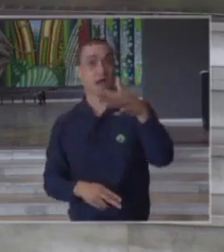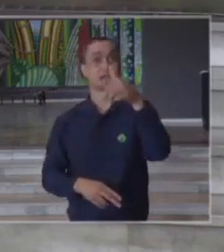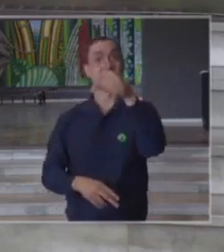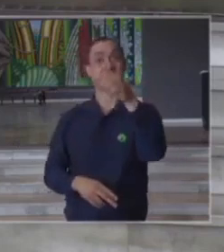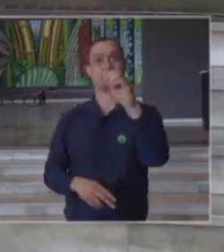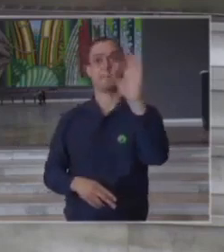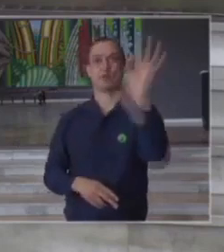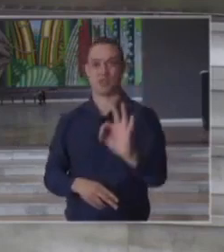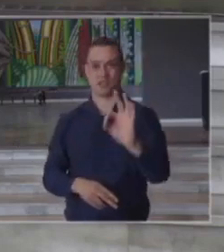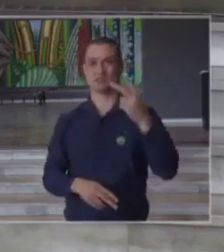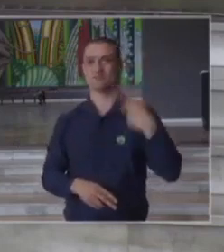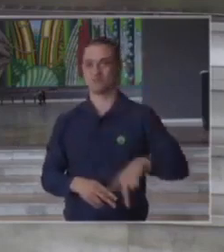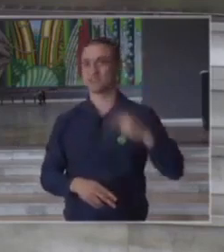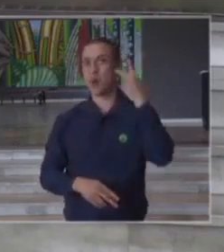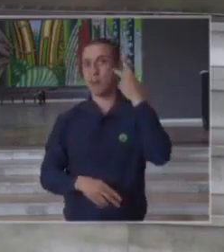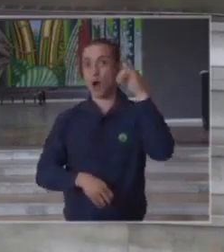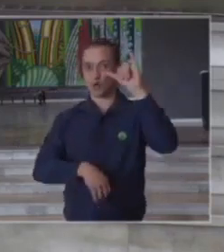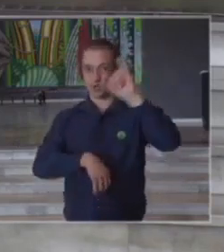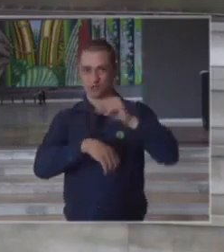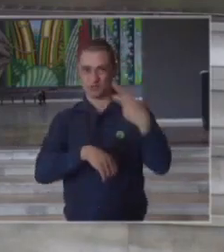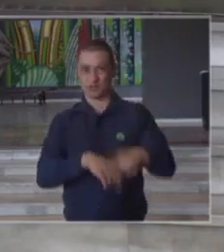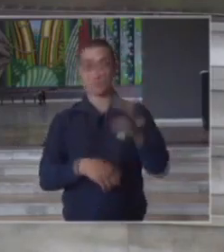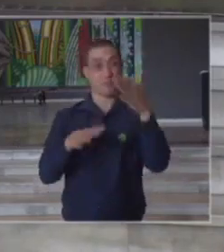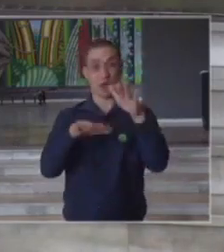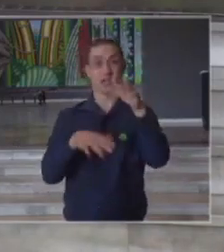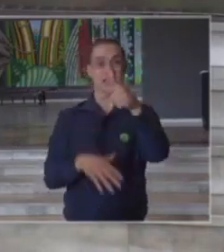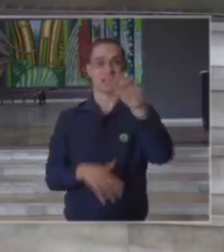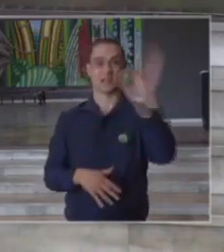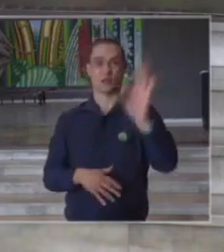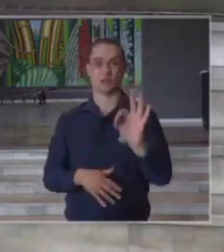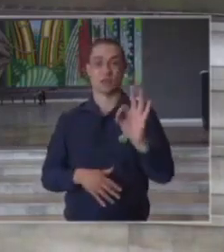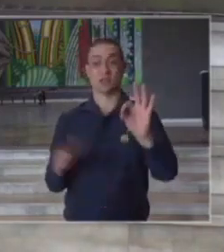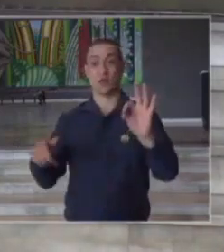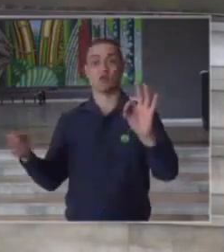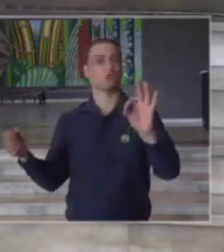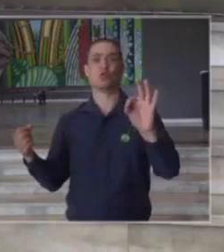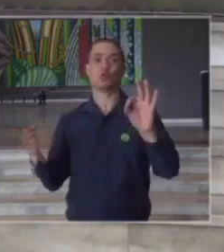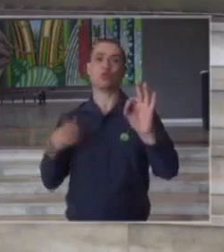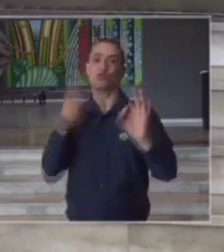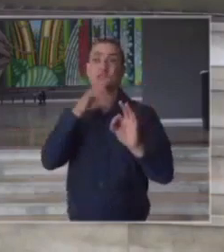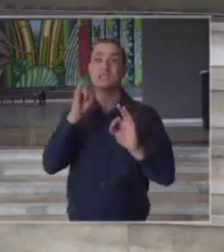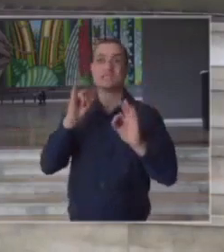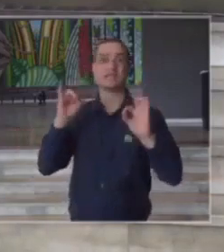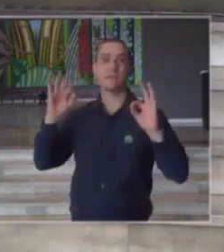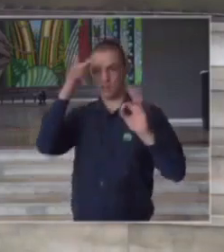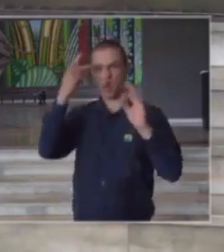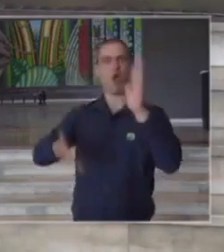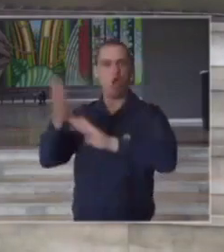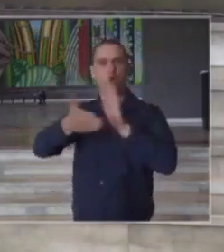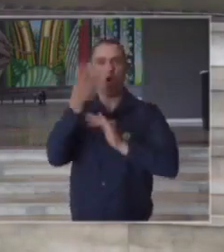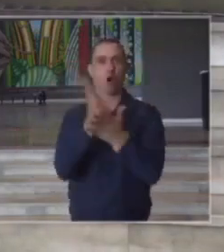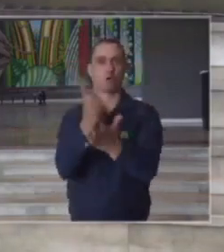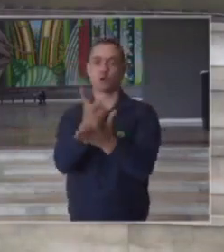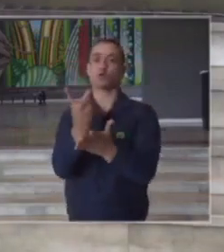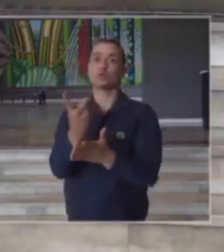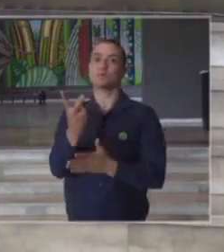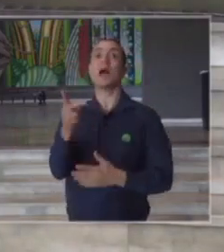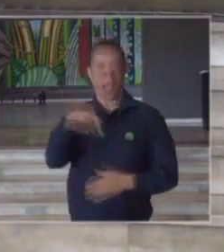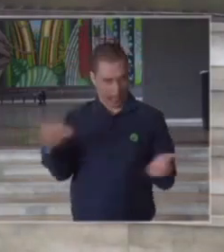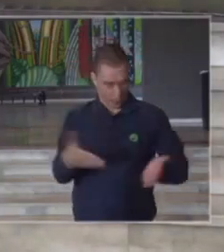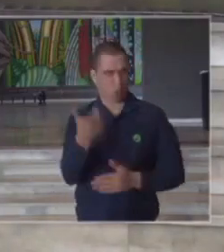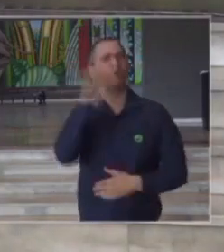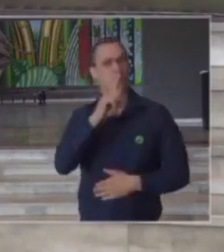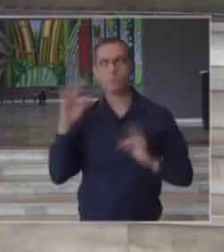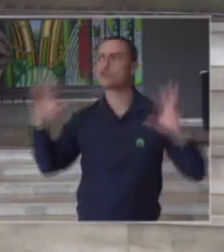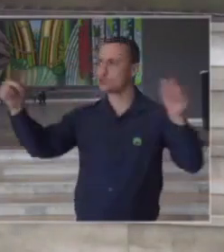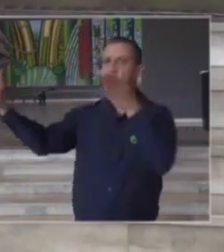% aqui na cidade de São Paulo e não vamos conseguir atender a todos como nós estamos conseguindo atender